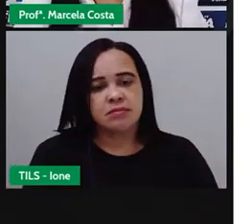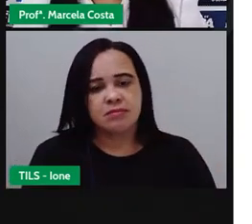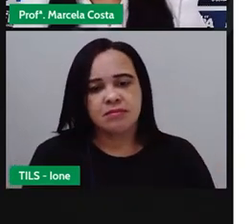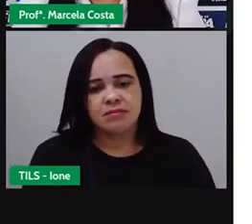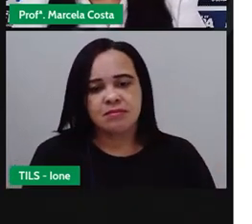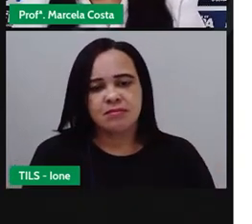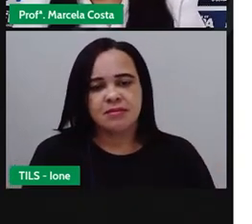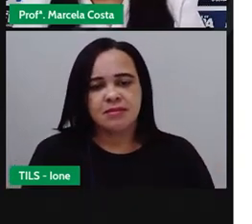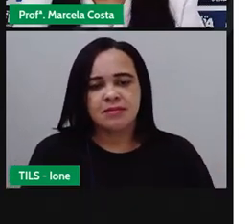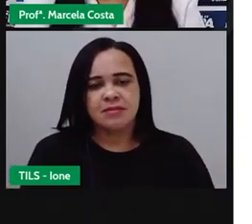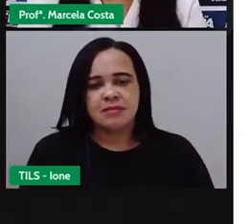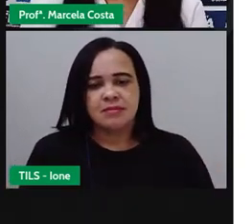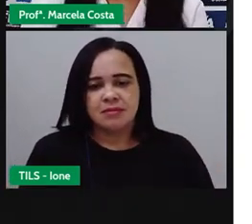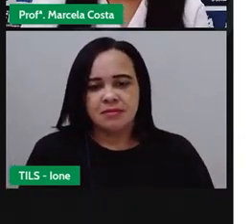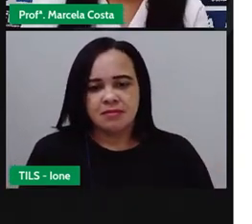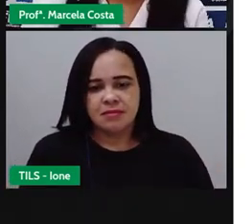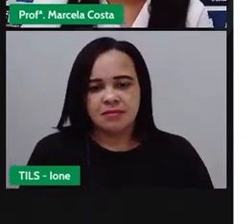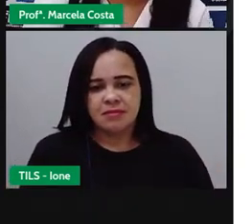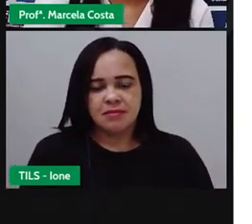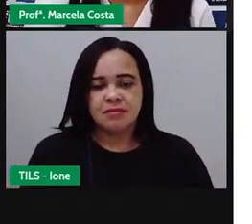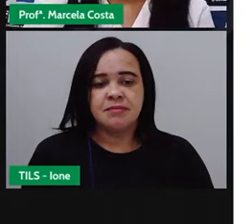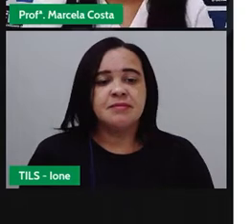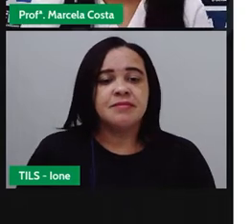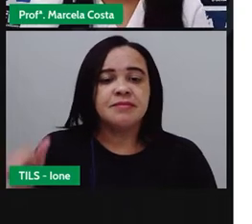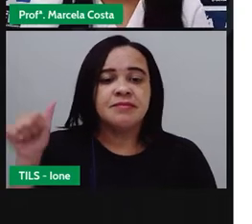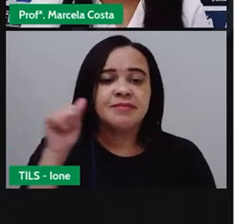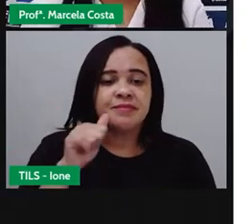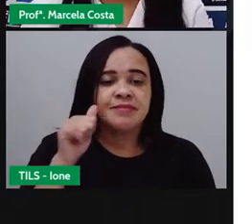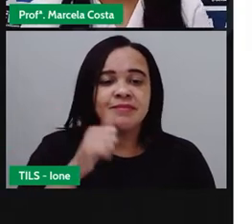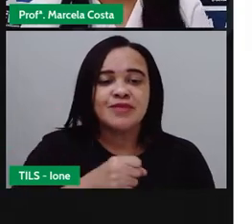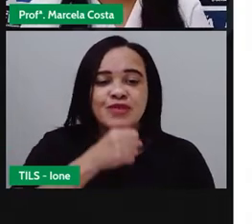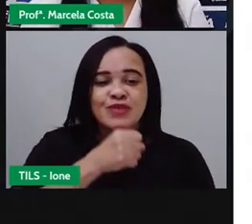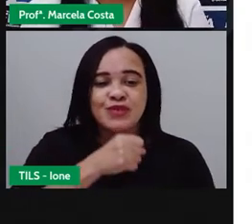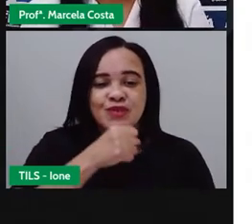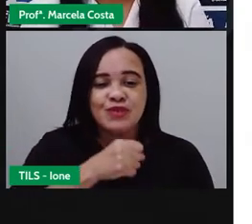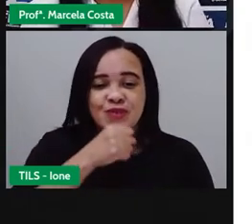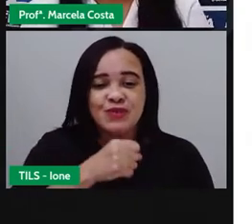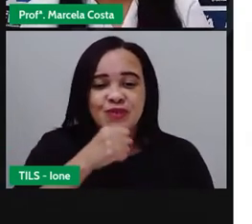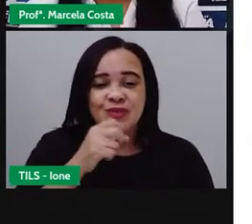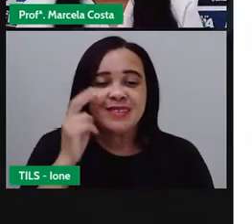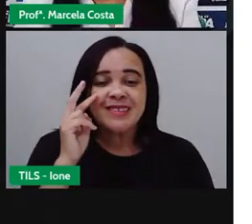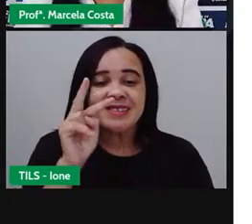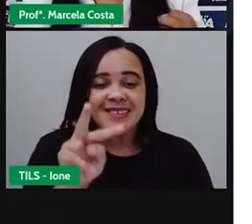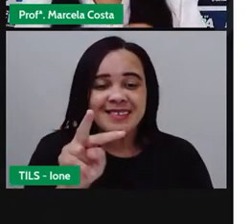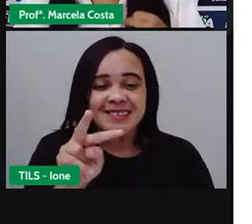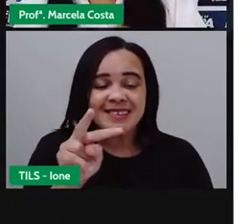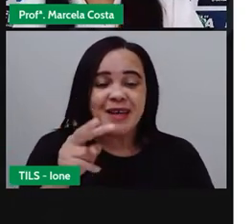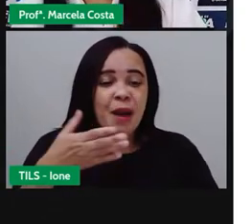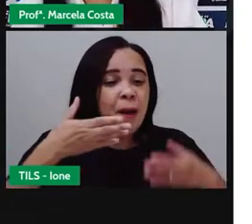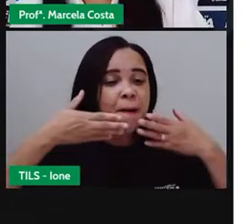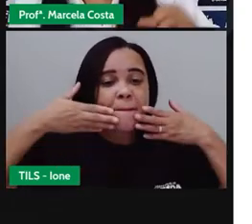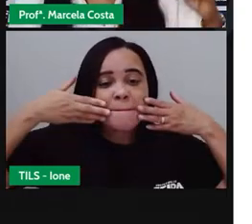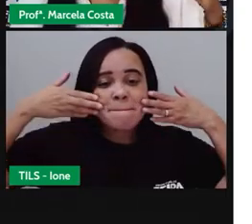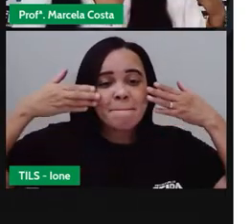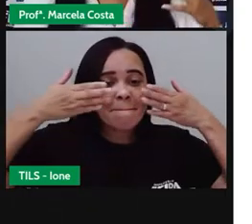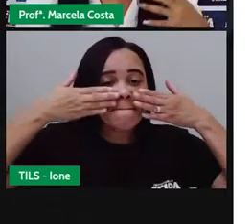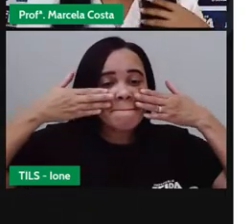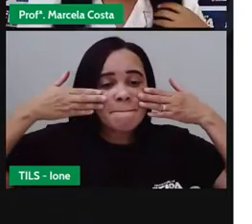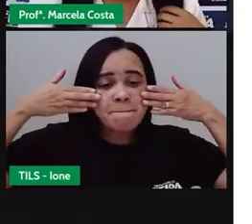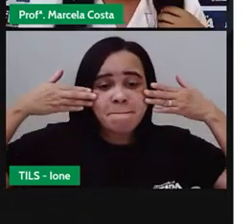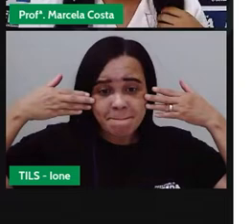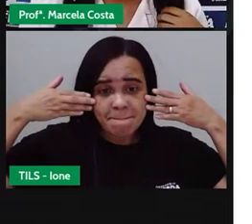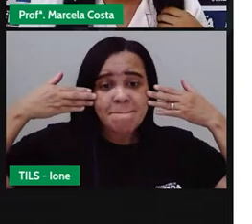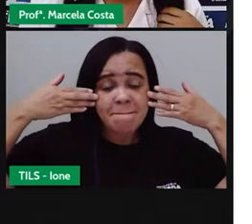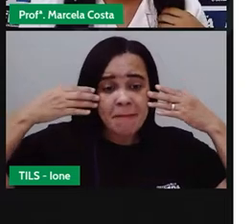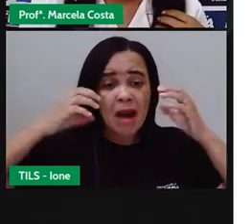Observem aqui nessa imagem que a avó e os pais, elas têm um tom de pele mais escuro do que essas